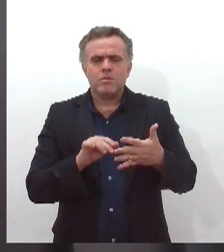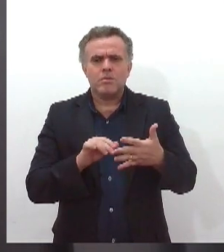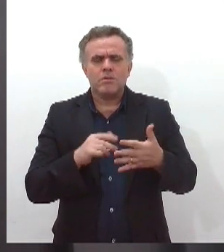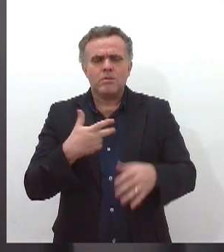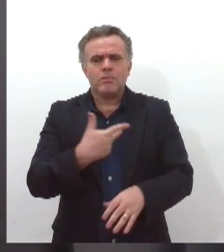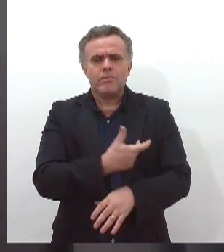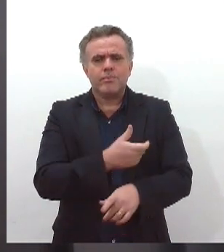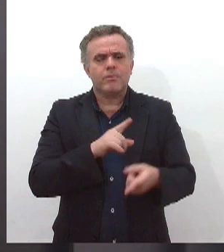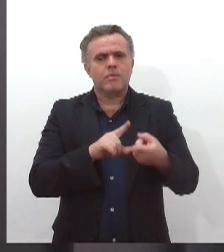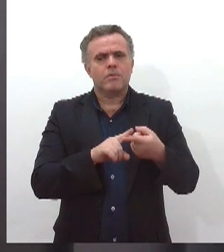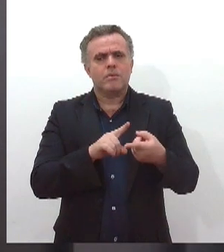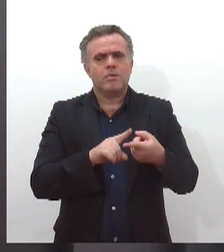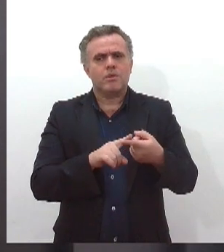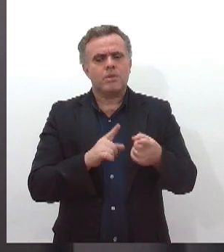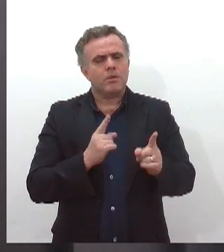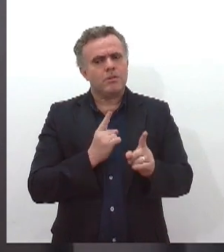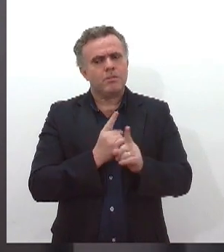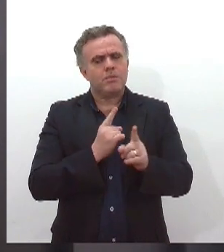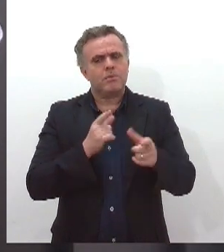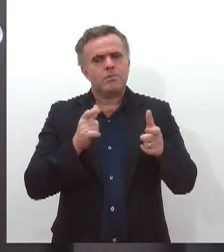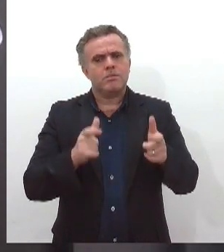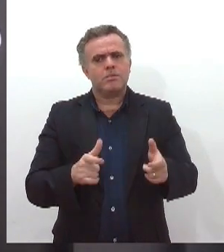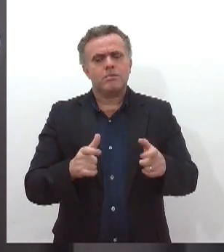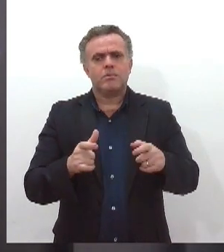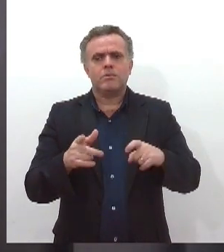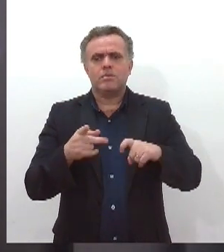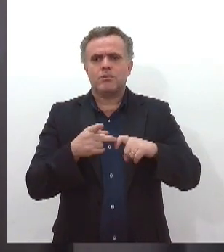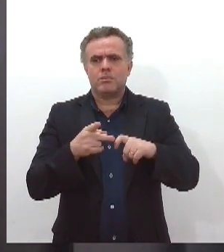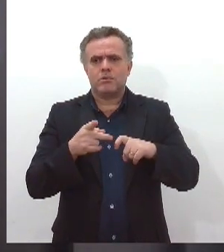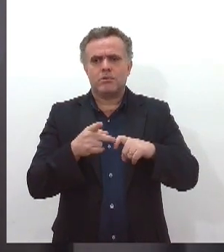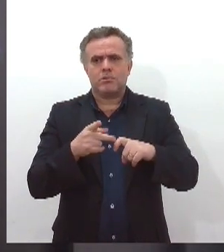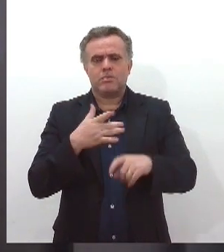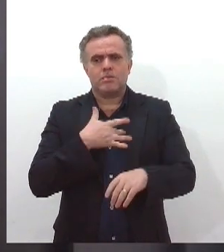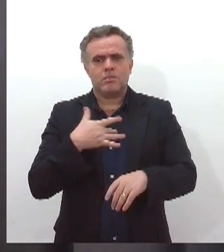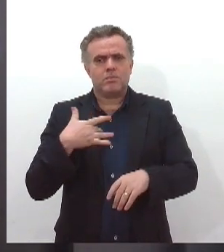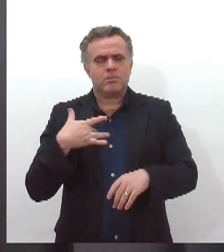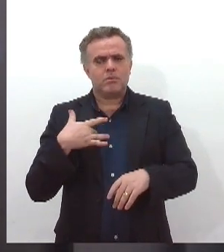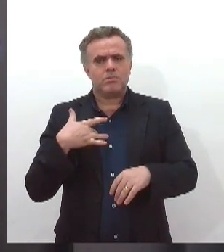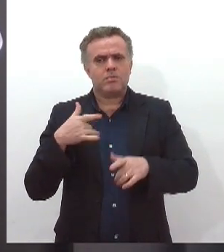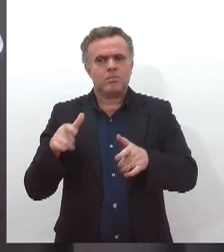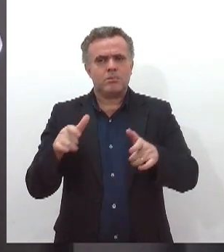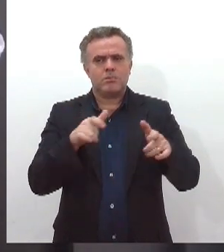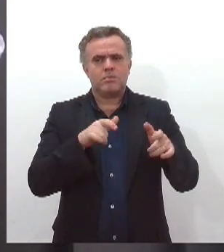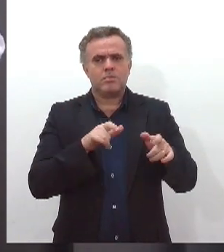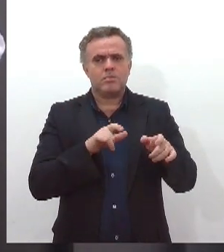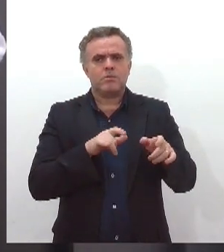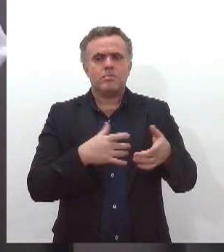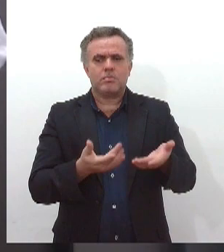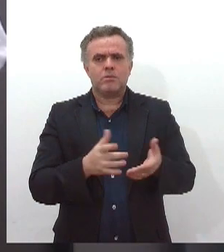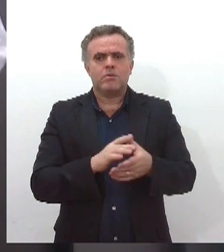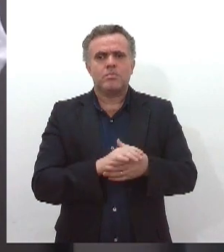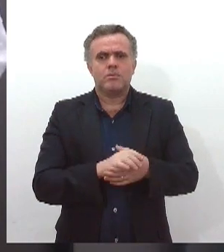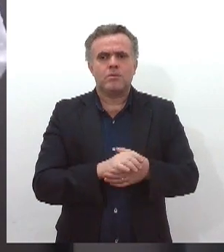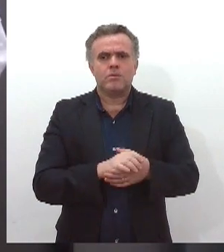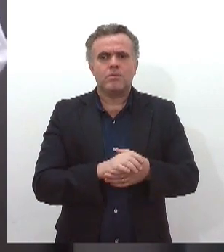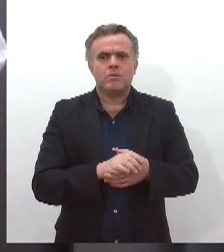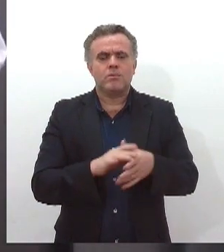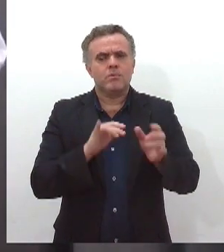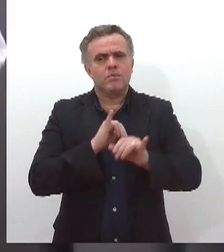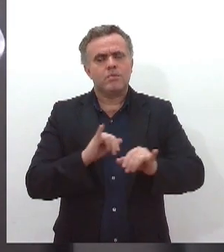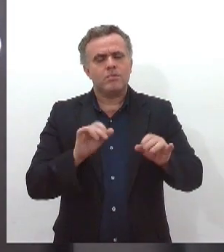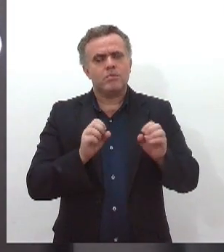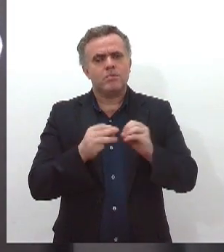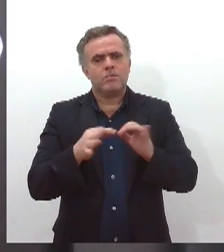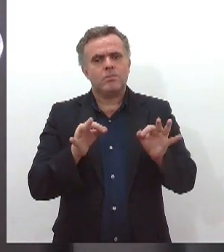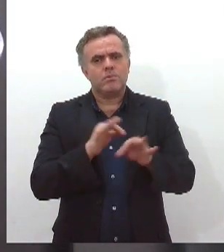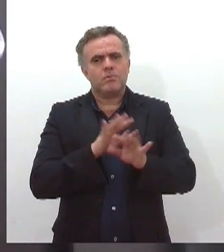encontradas nas unidades básicas de saúde e outras apenas no sistema privado. O informativo TV Alese fica por aqui.